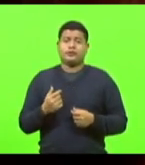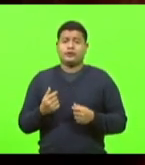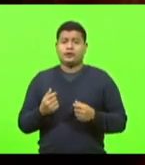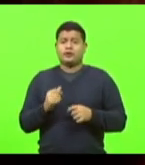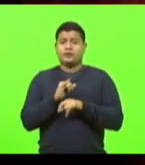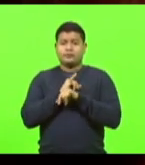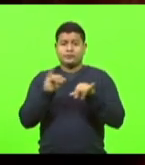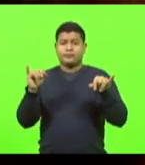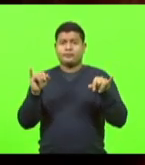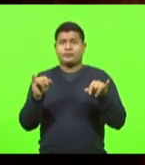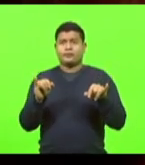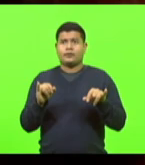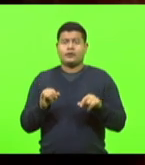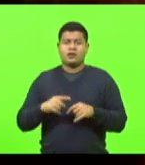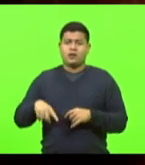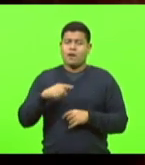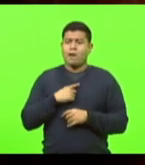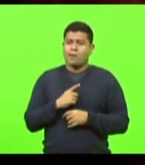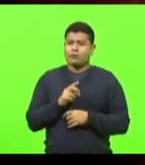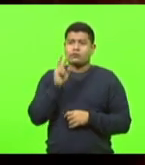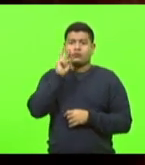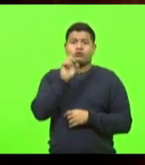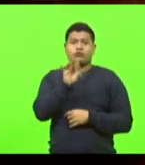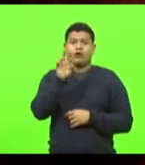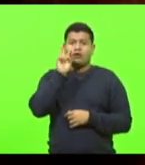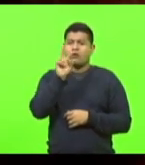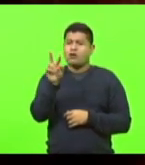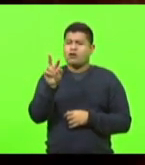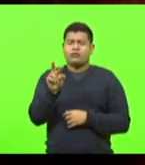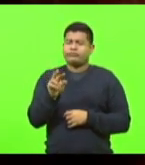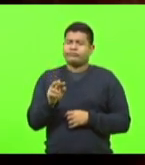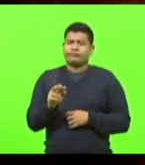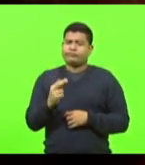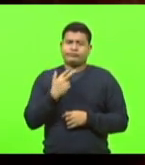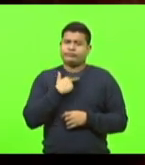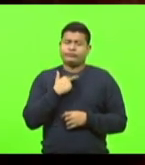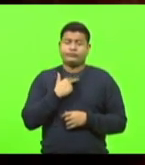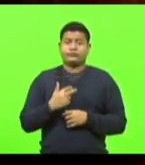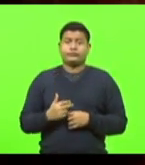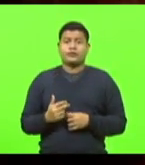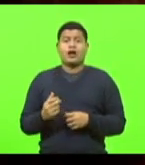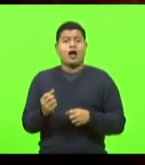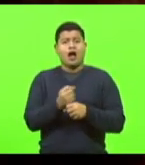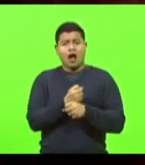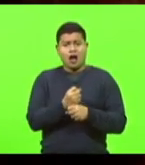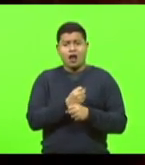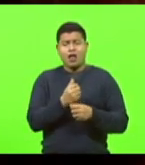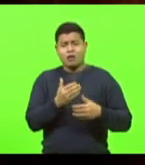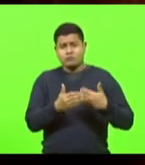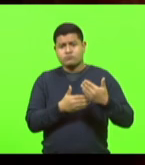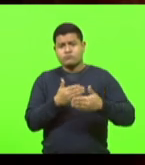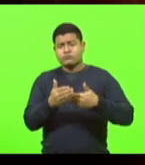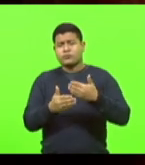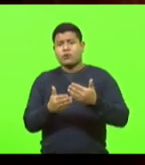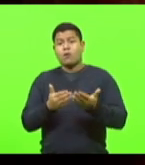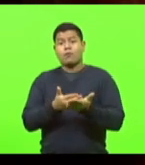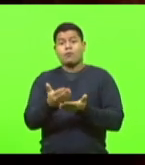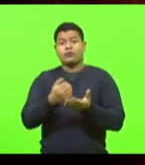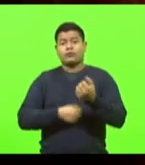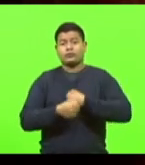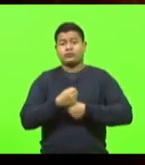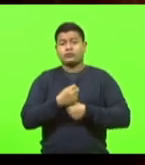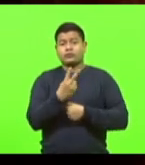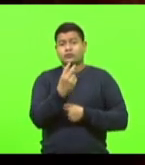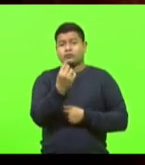a gente ficar de pico calado. Há alguns anos, já, desde 2019, quando